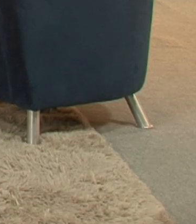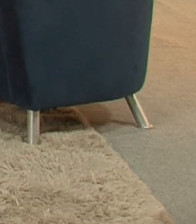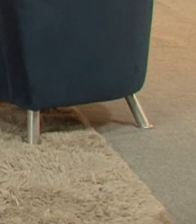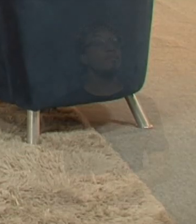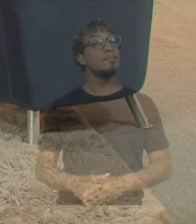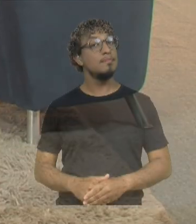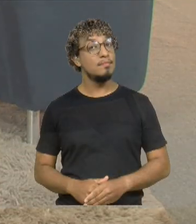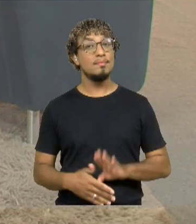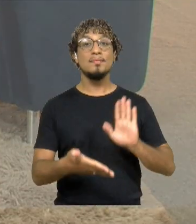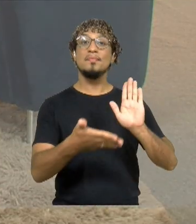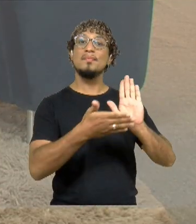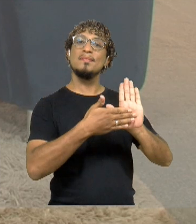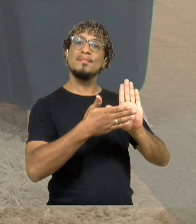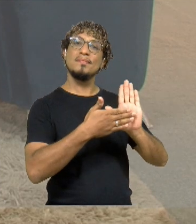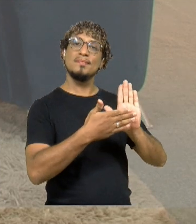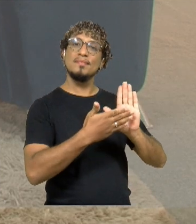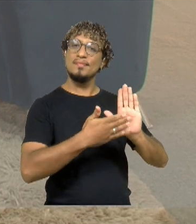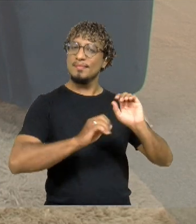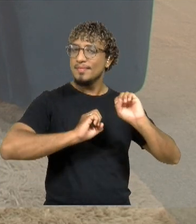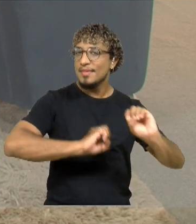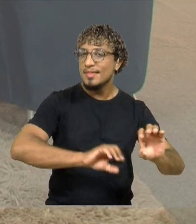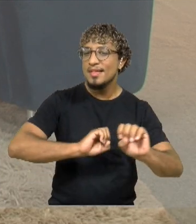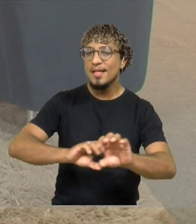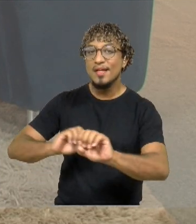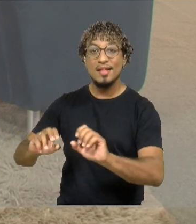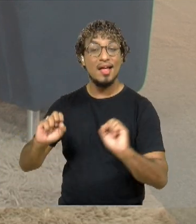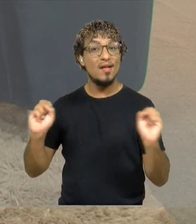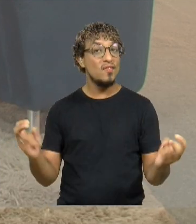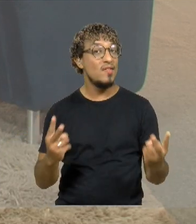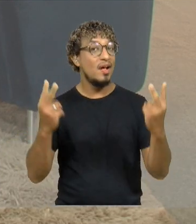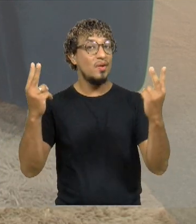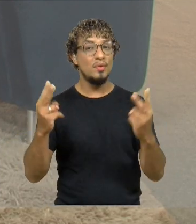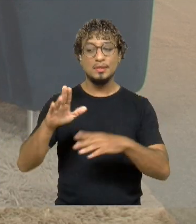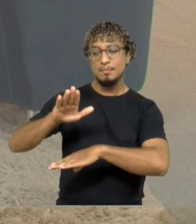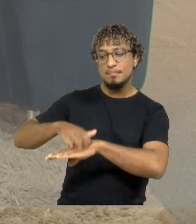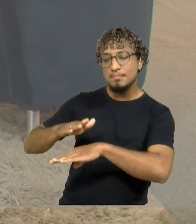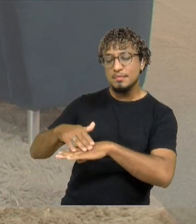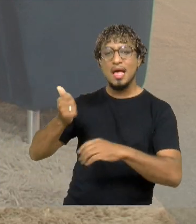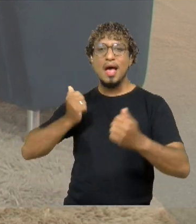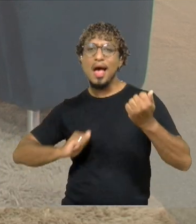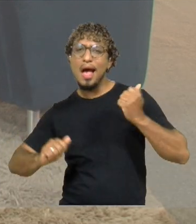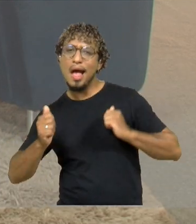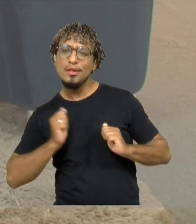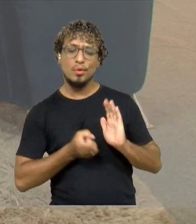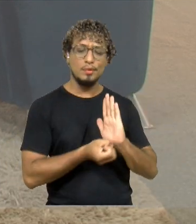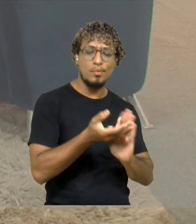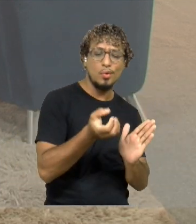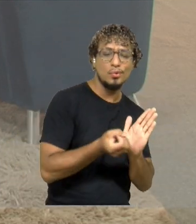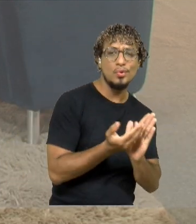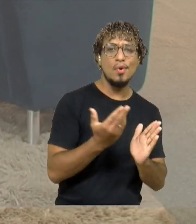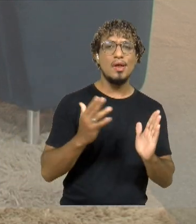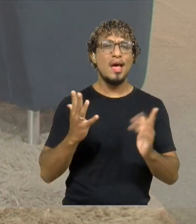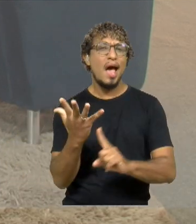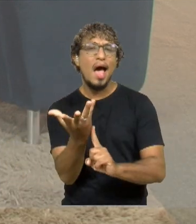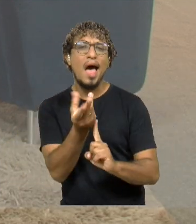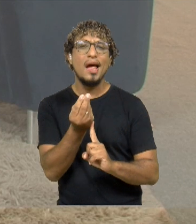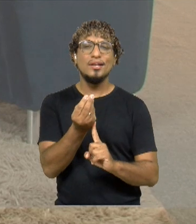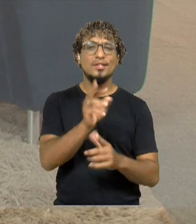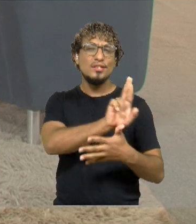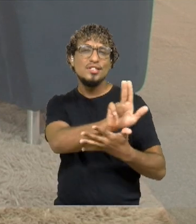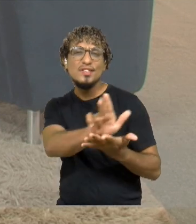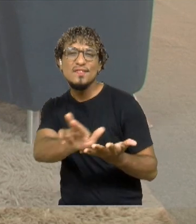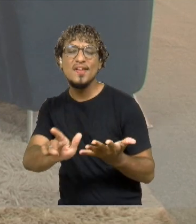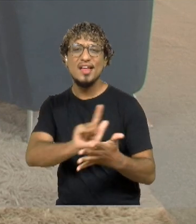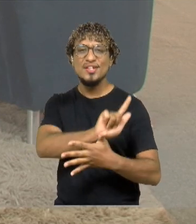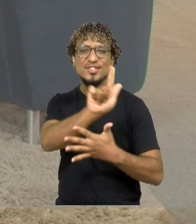Com uma proposta educativa e que valoriza a produção de atores, produtores e artistas locais dos mais variados gêneros